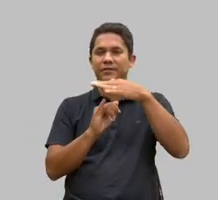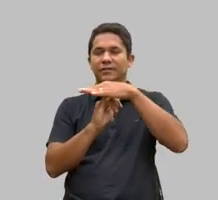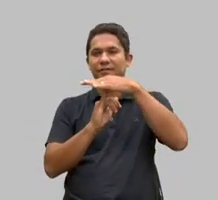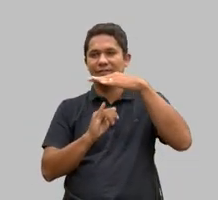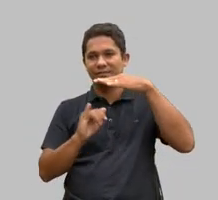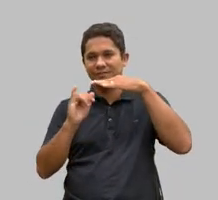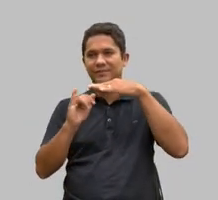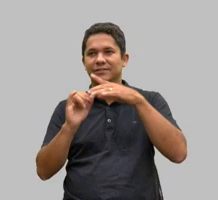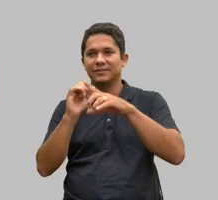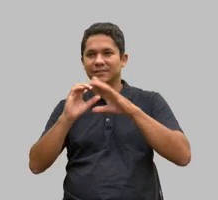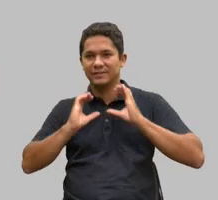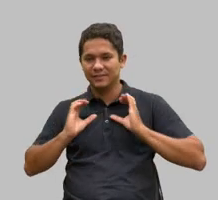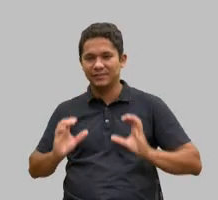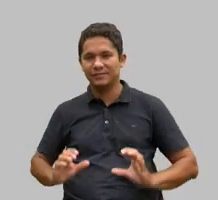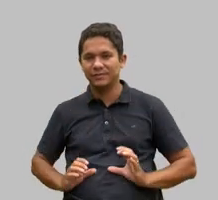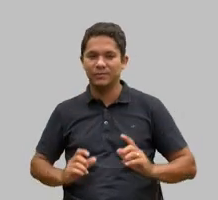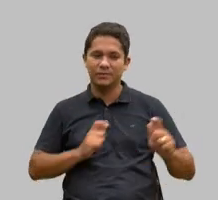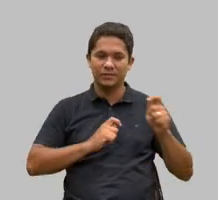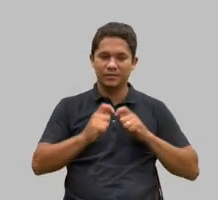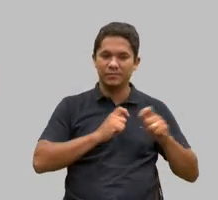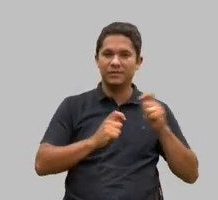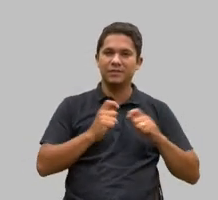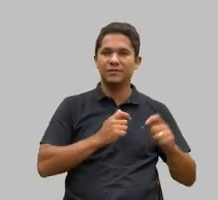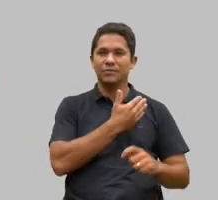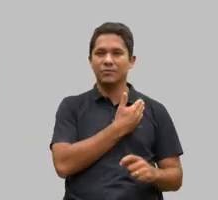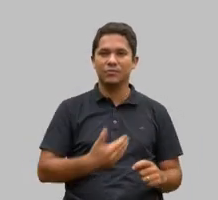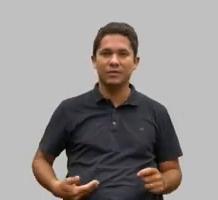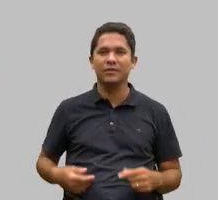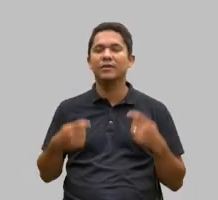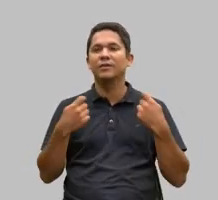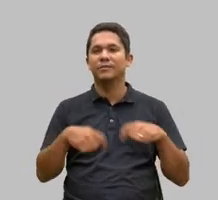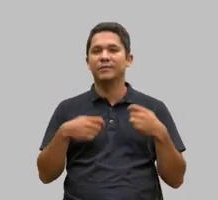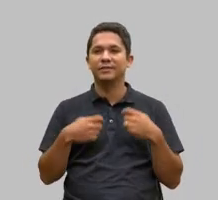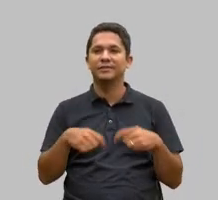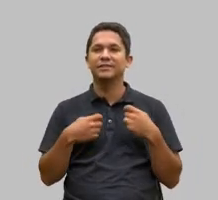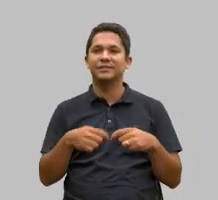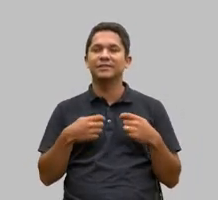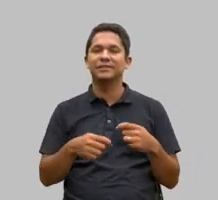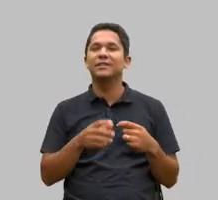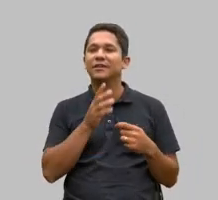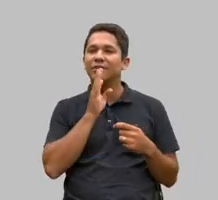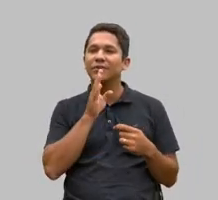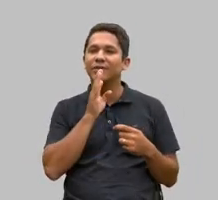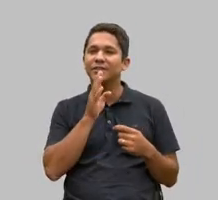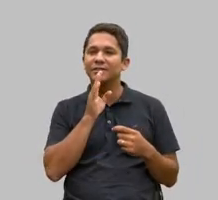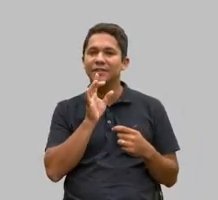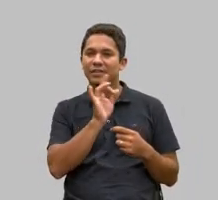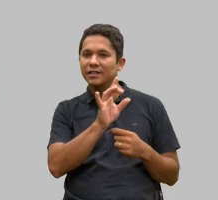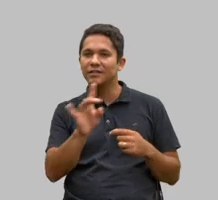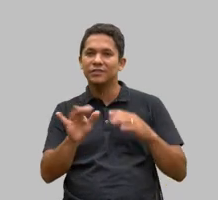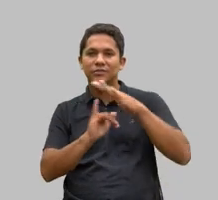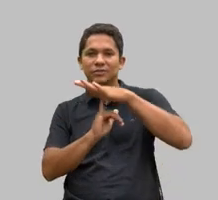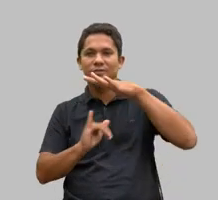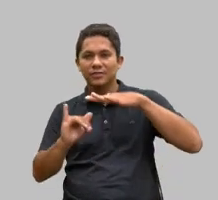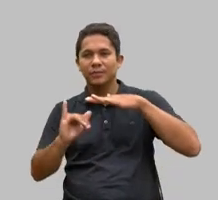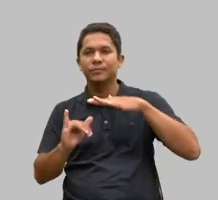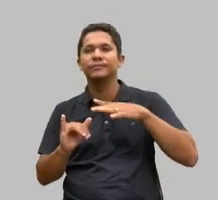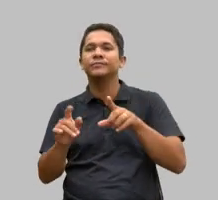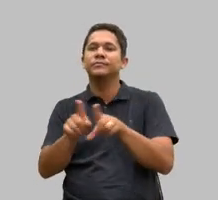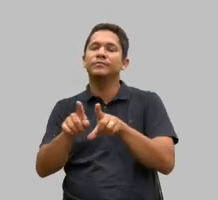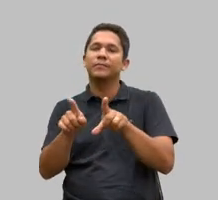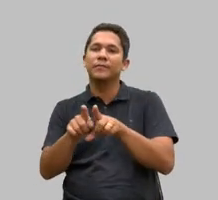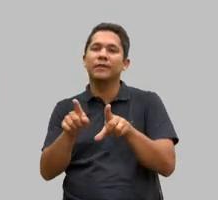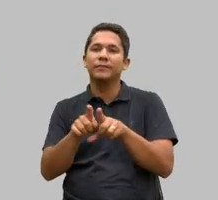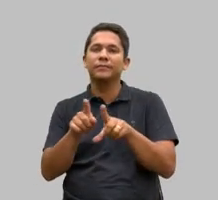possa ser eficiente, precisamos cada vez mais conhecer as instituições e procurar entender como é o